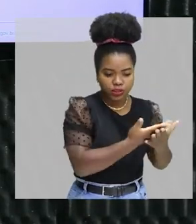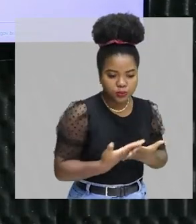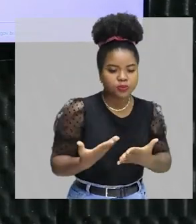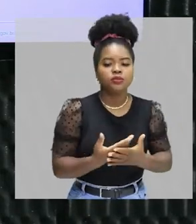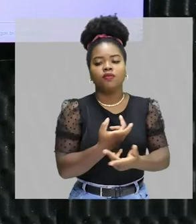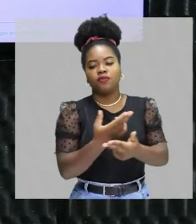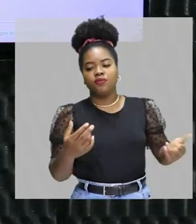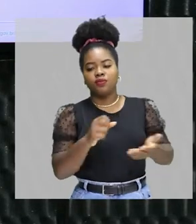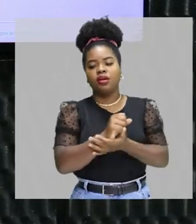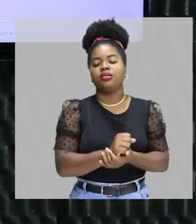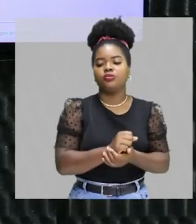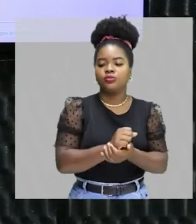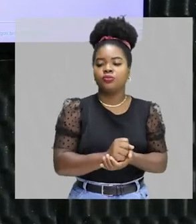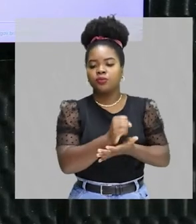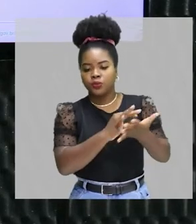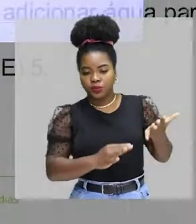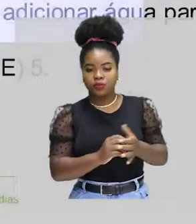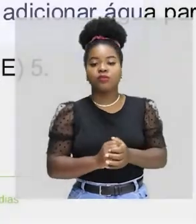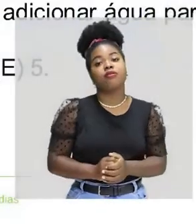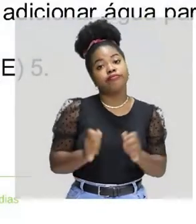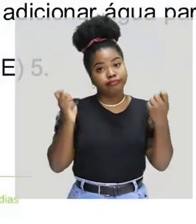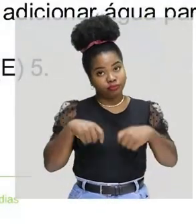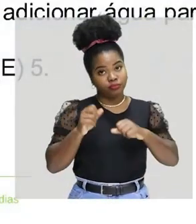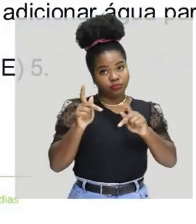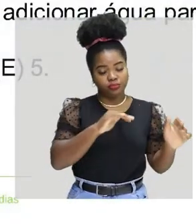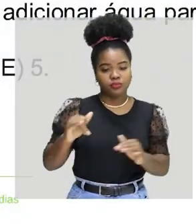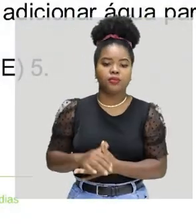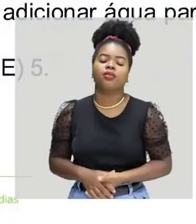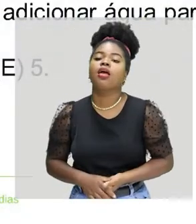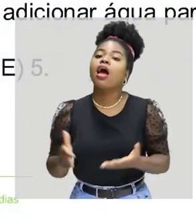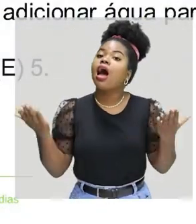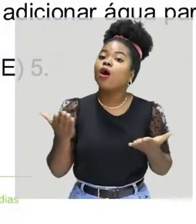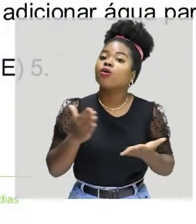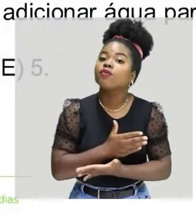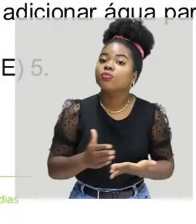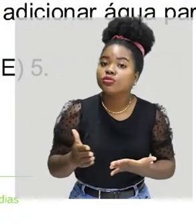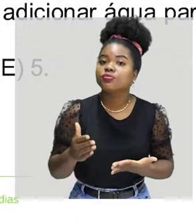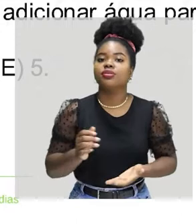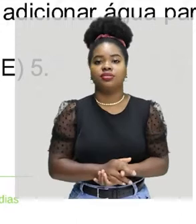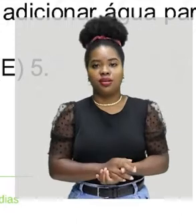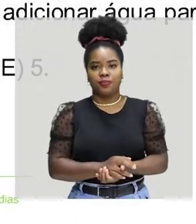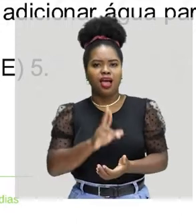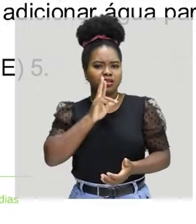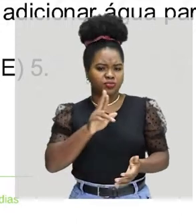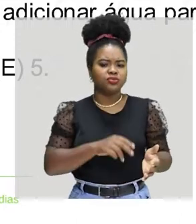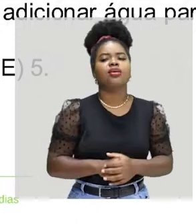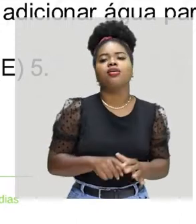poder treinar. Vamos lá, vamos agora à resolução. Então, ENEM 2021, né?